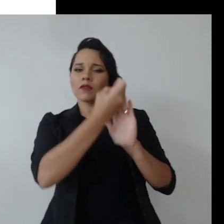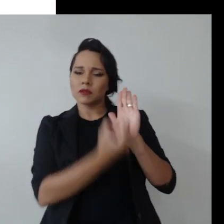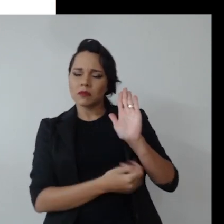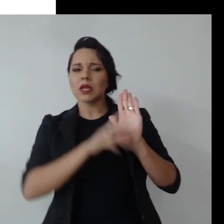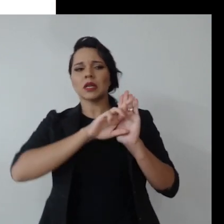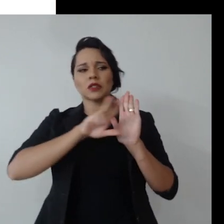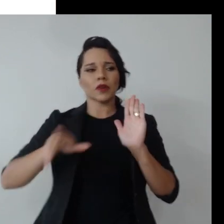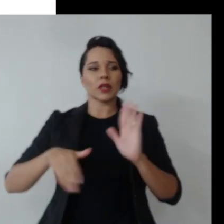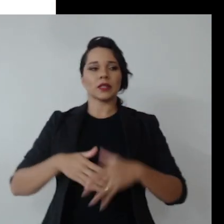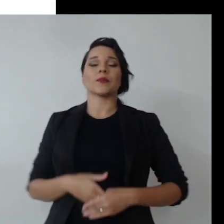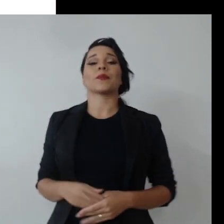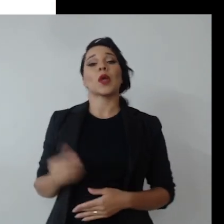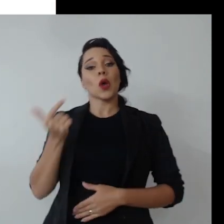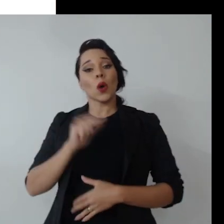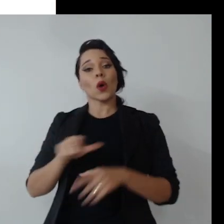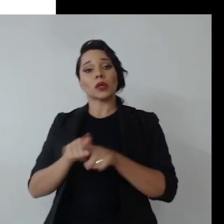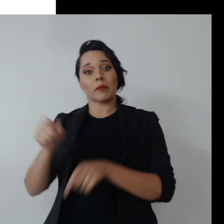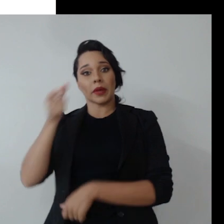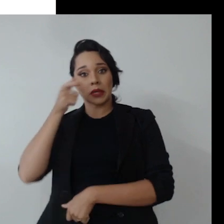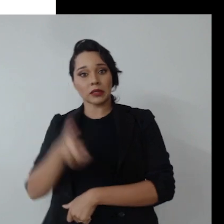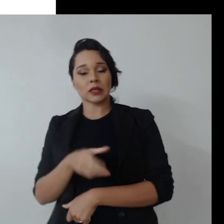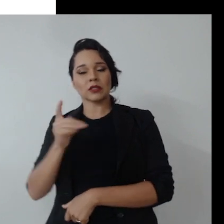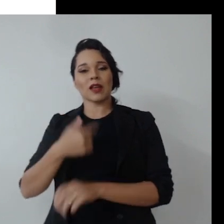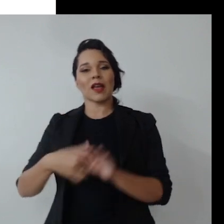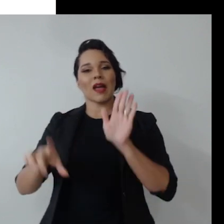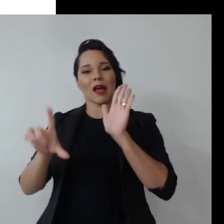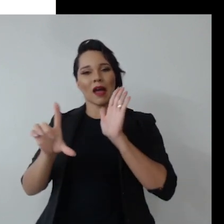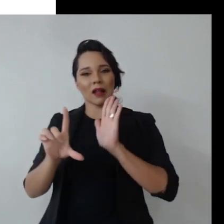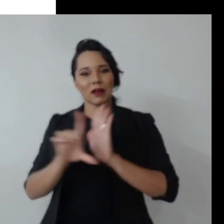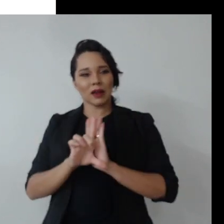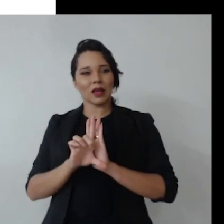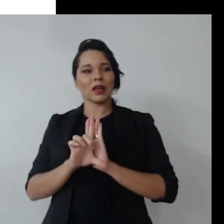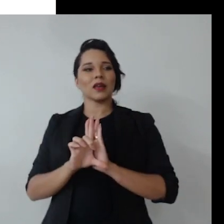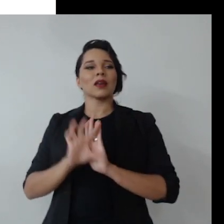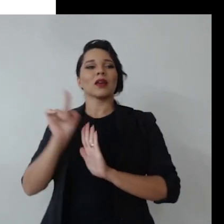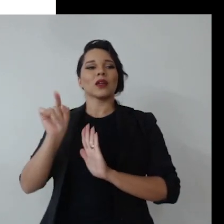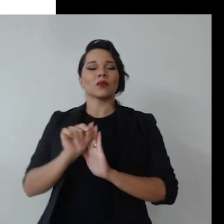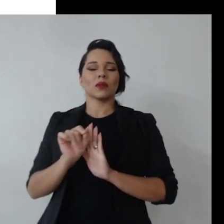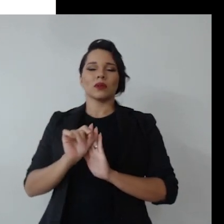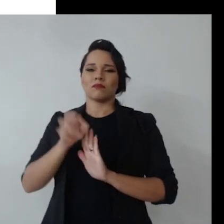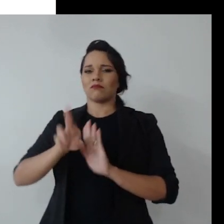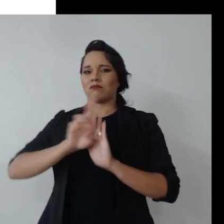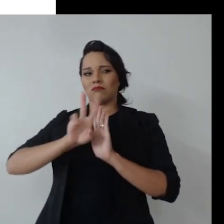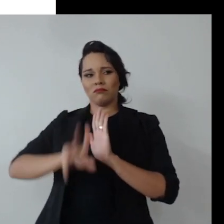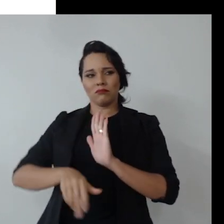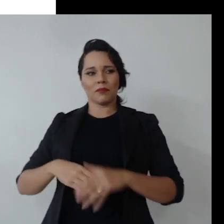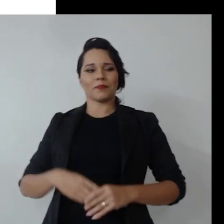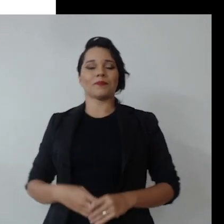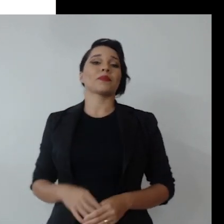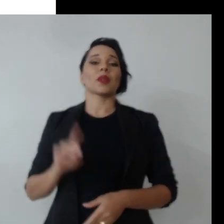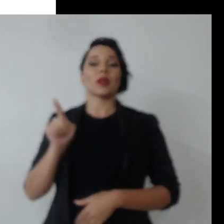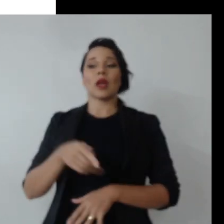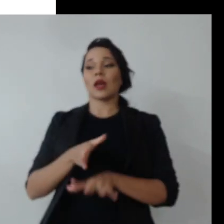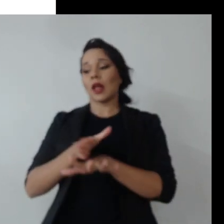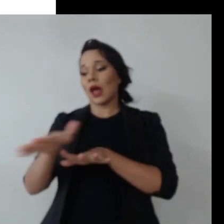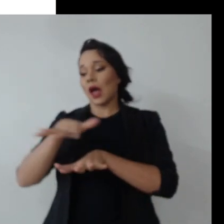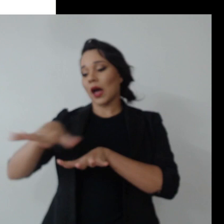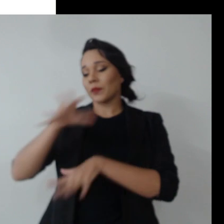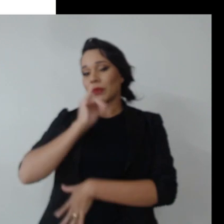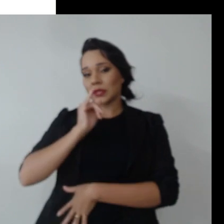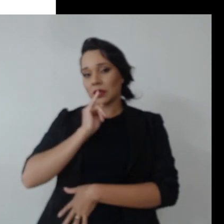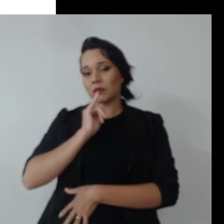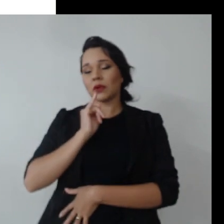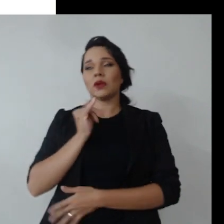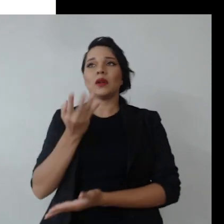de diversas formas. Outro viés super interessante é a lei dos pequenos números, Law of Small Numbers, que é aquele viés